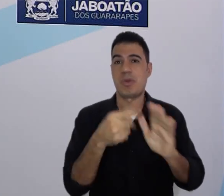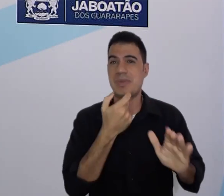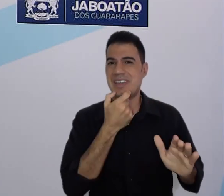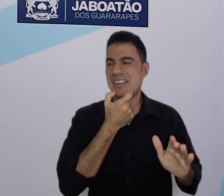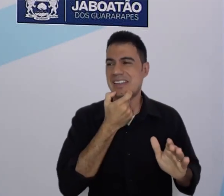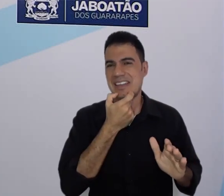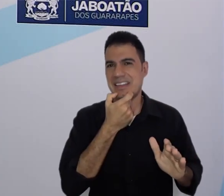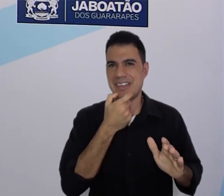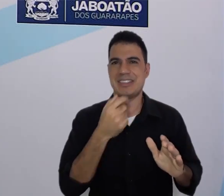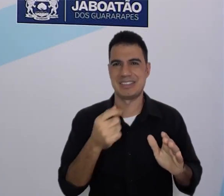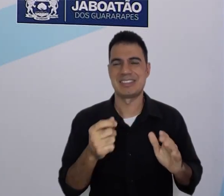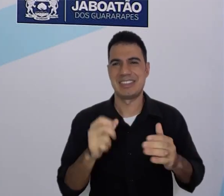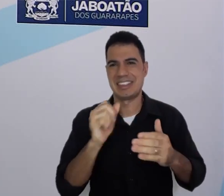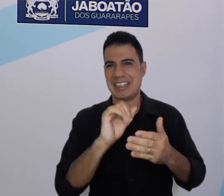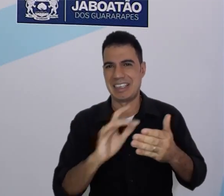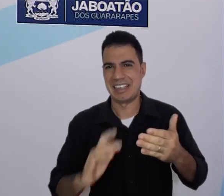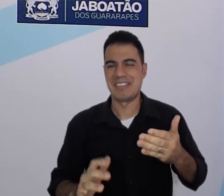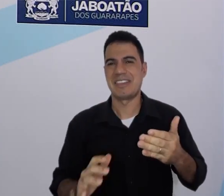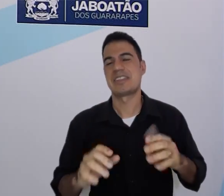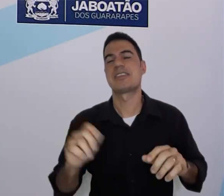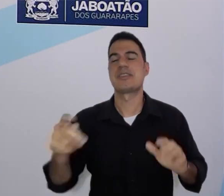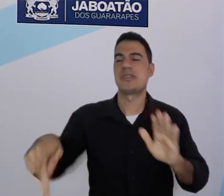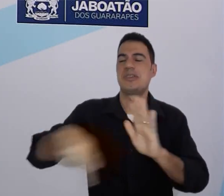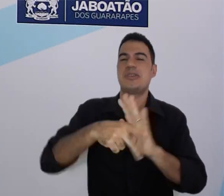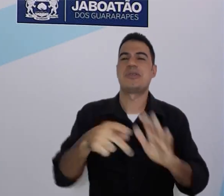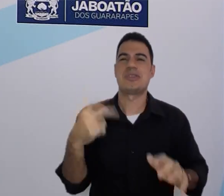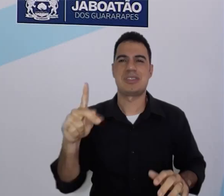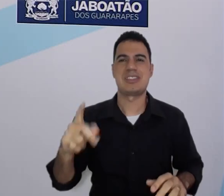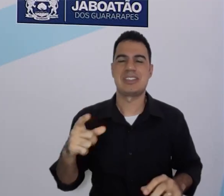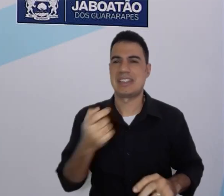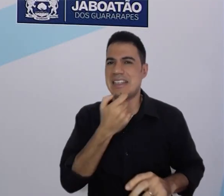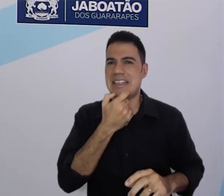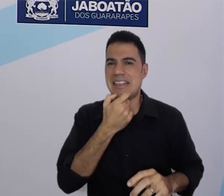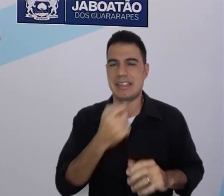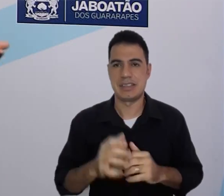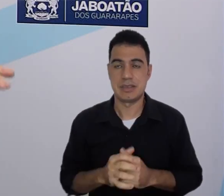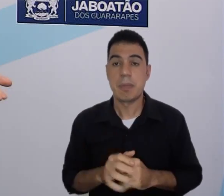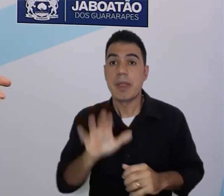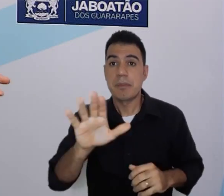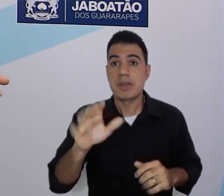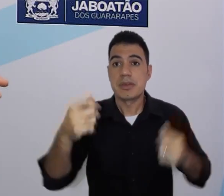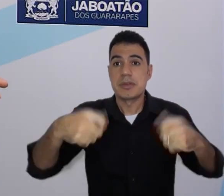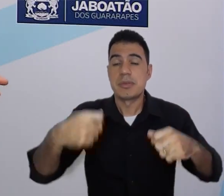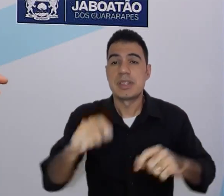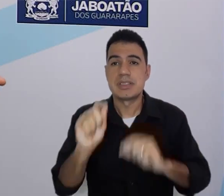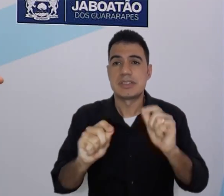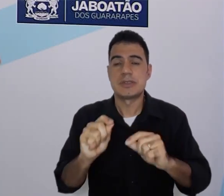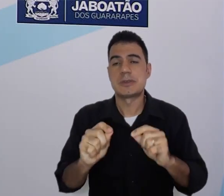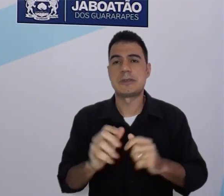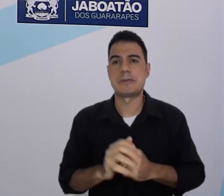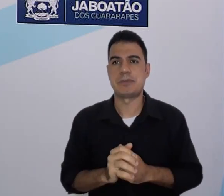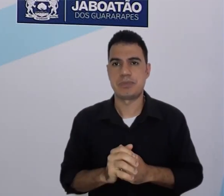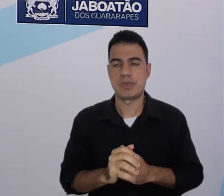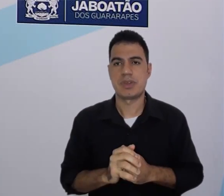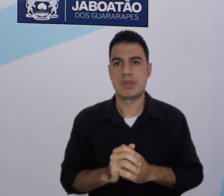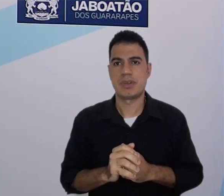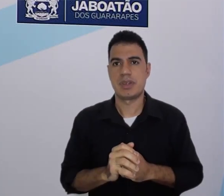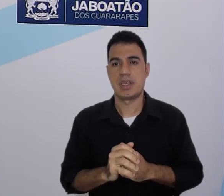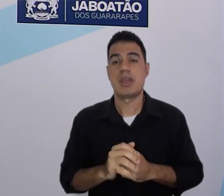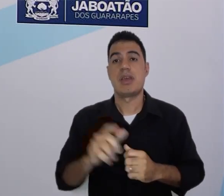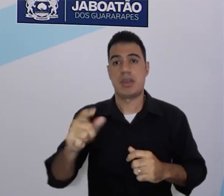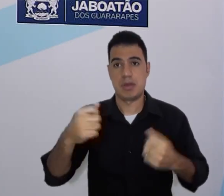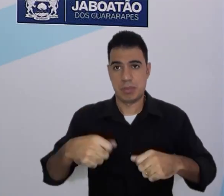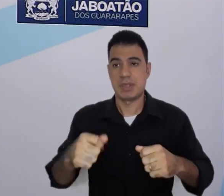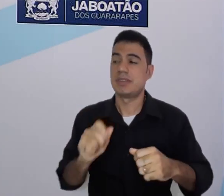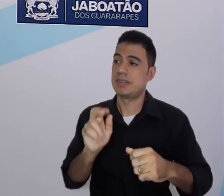uma questão gramatical da língua inglesa. Então, quando eu vou dizer idade, eu digo realmente I